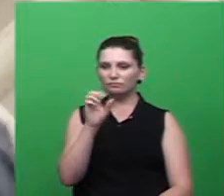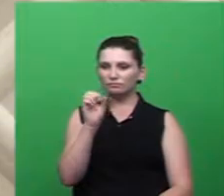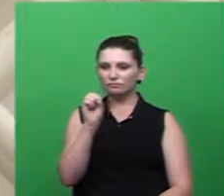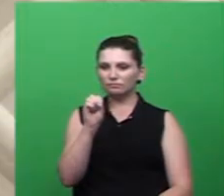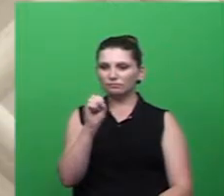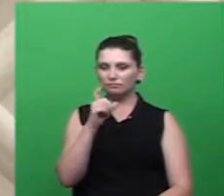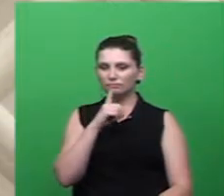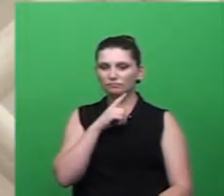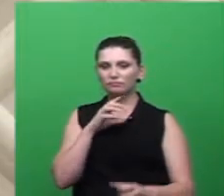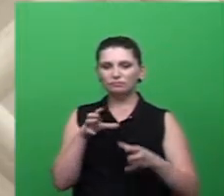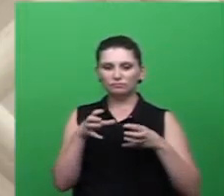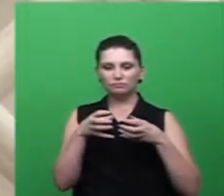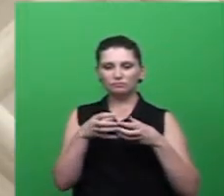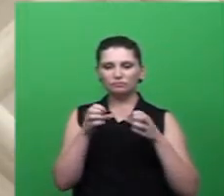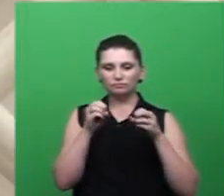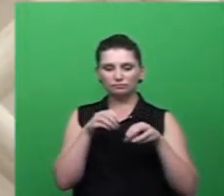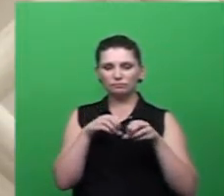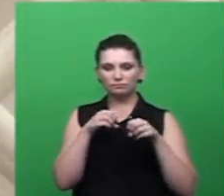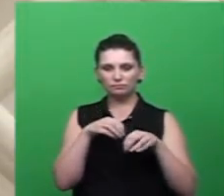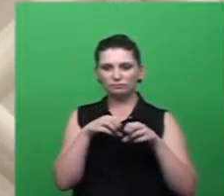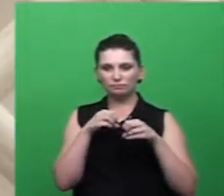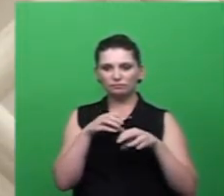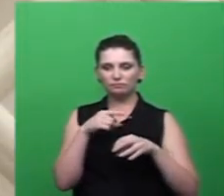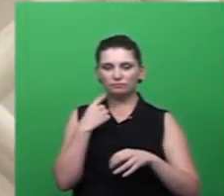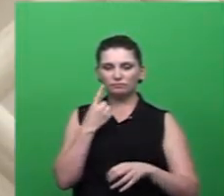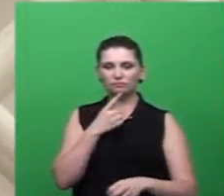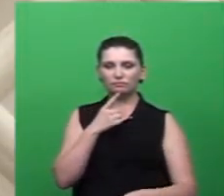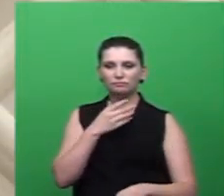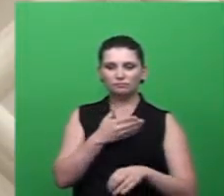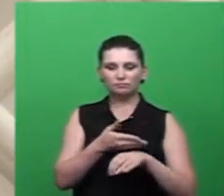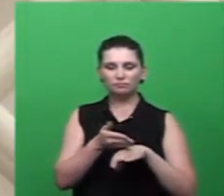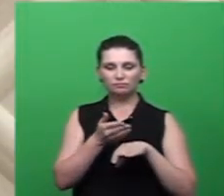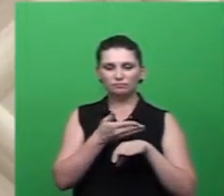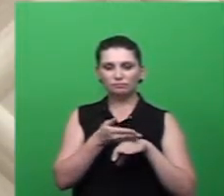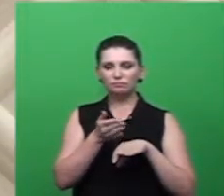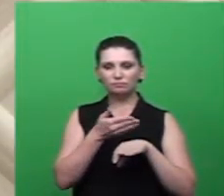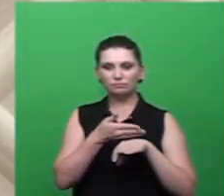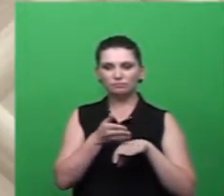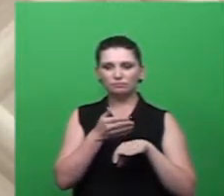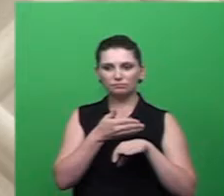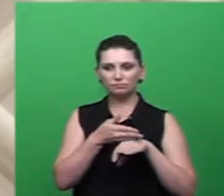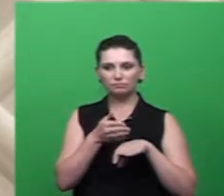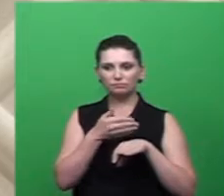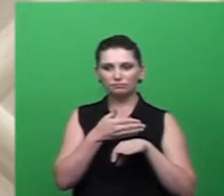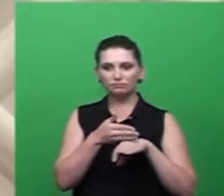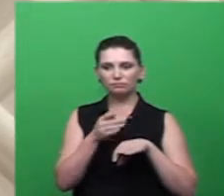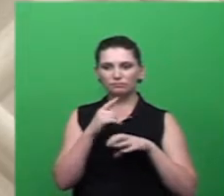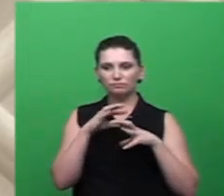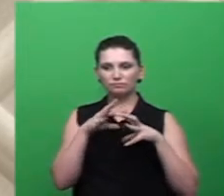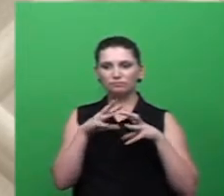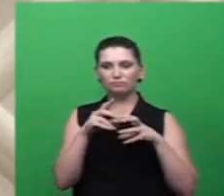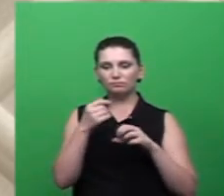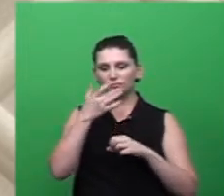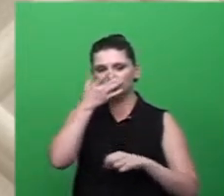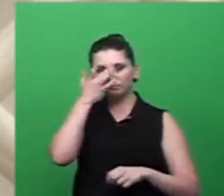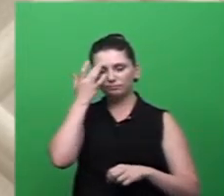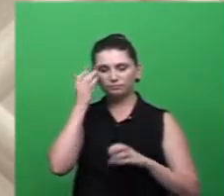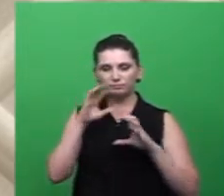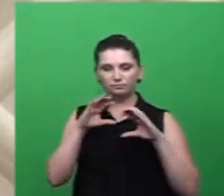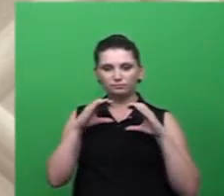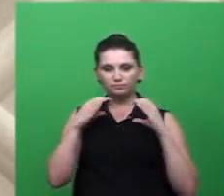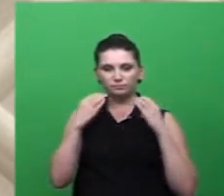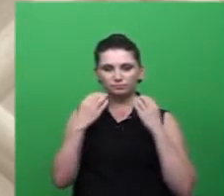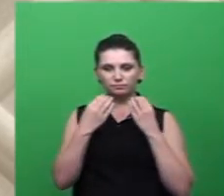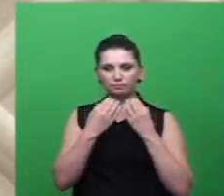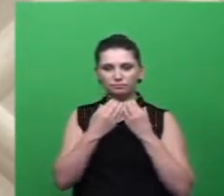ensino e saúde pública a gente treinou os nossos agentes comunitários tá eles estão